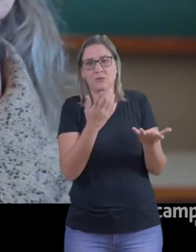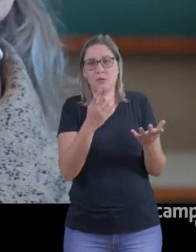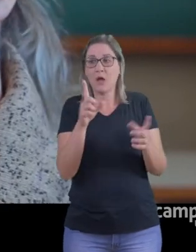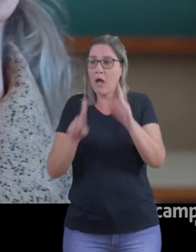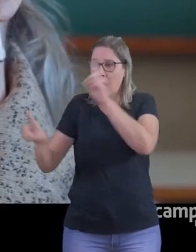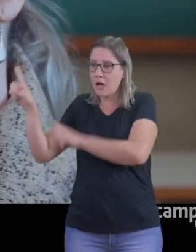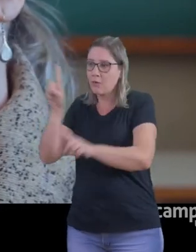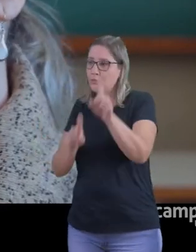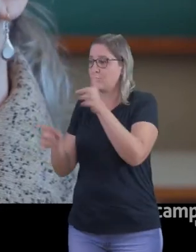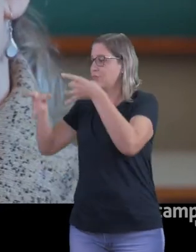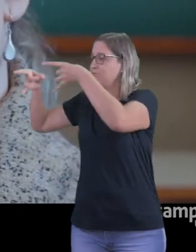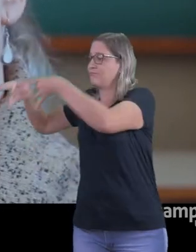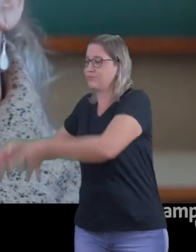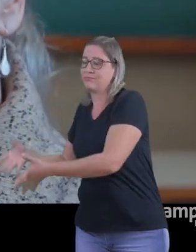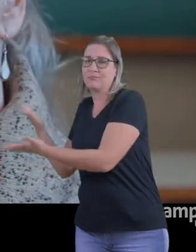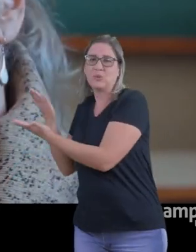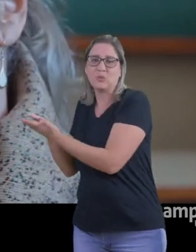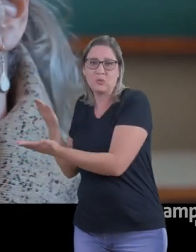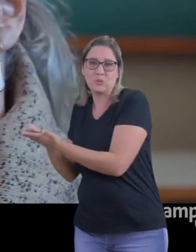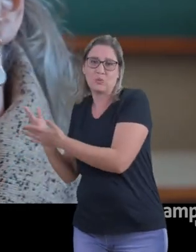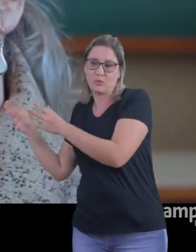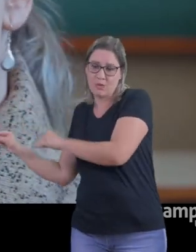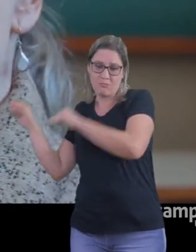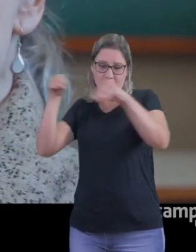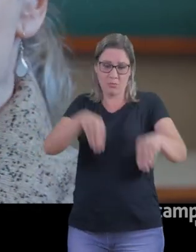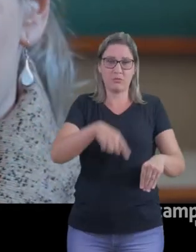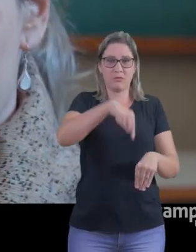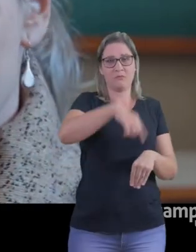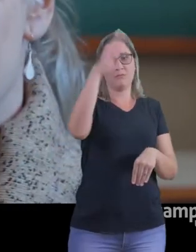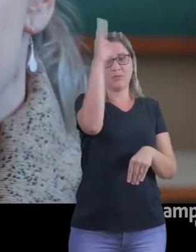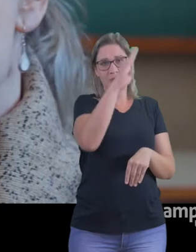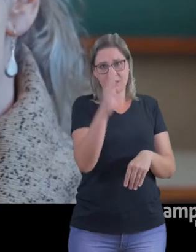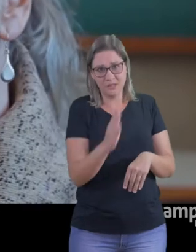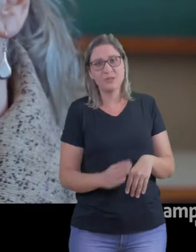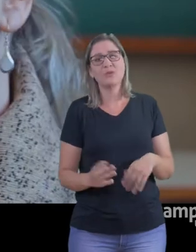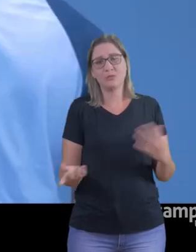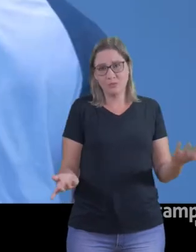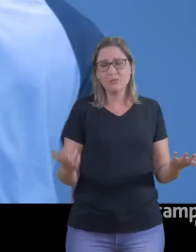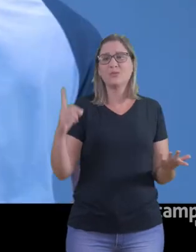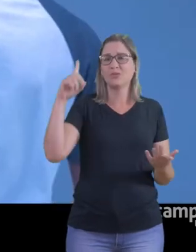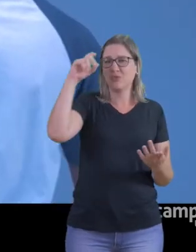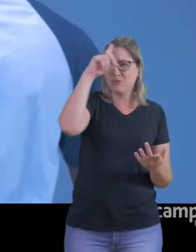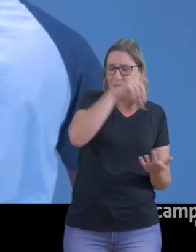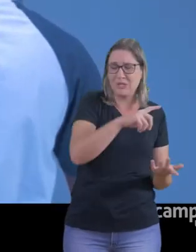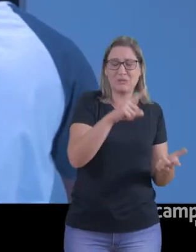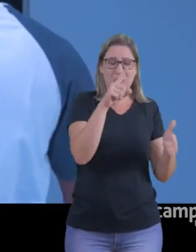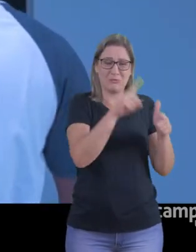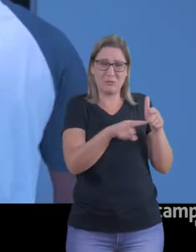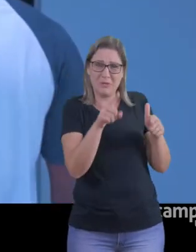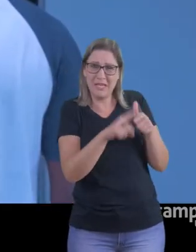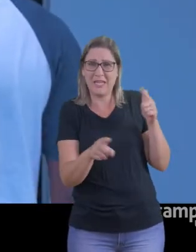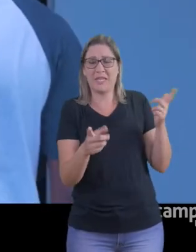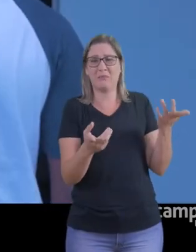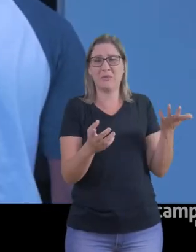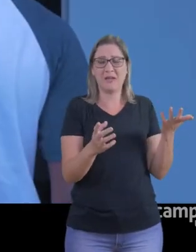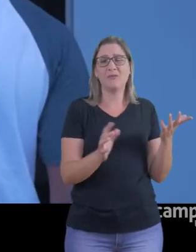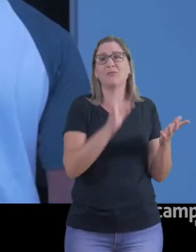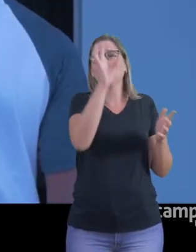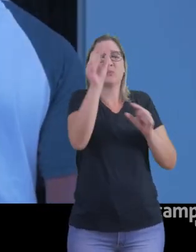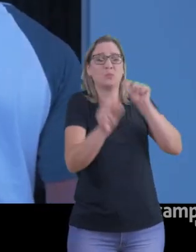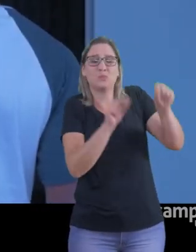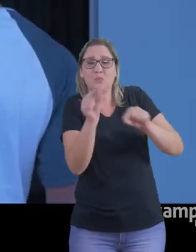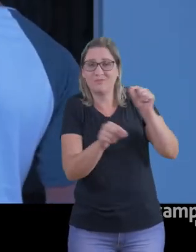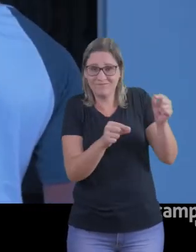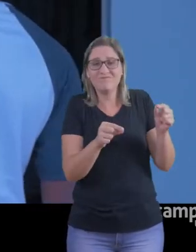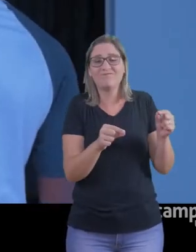ensino superior. Muitos tiveram que abandonar os estudos para viver no Brasil, enfim, se estabelecer aqui como uma